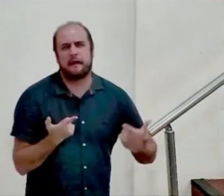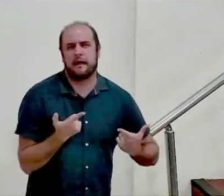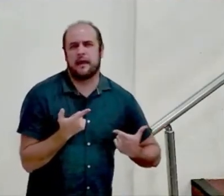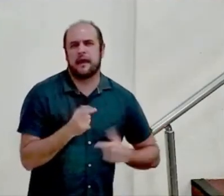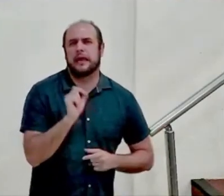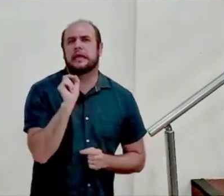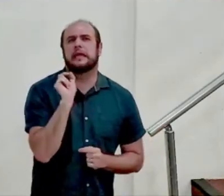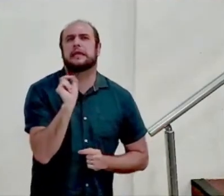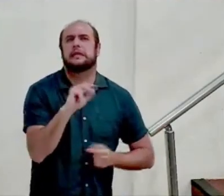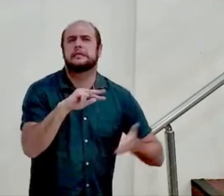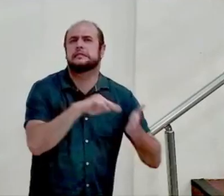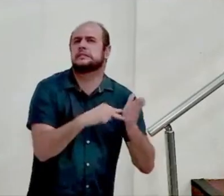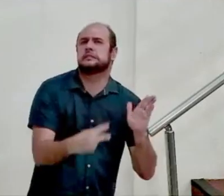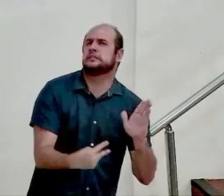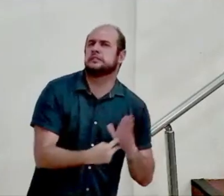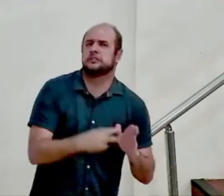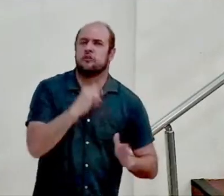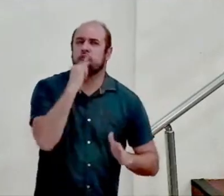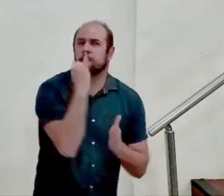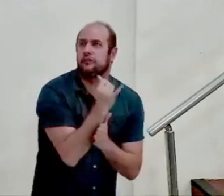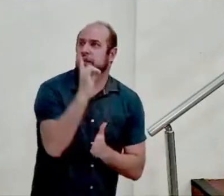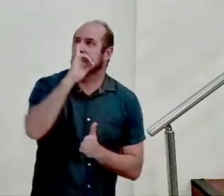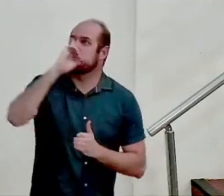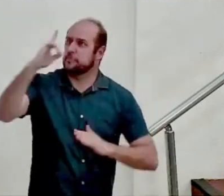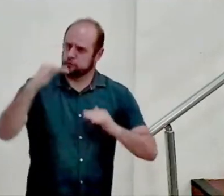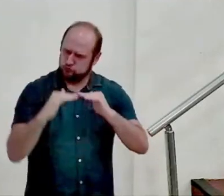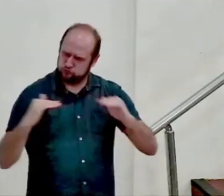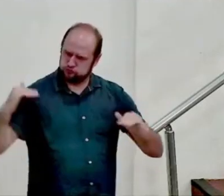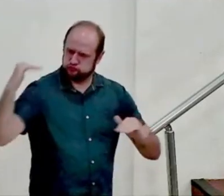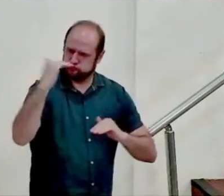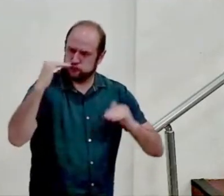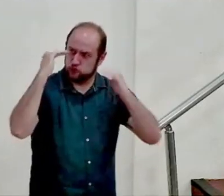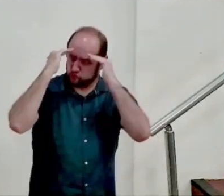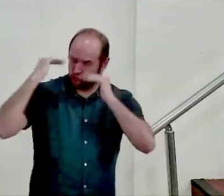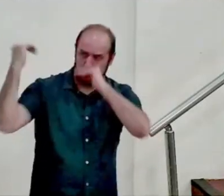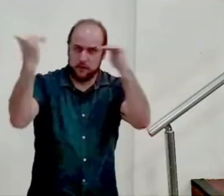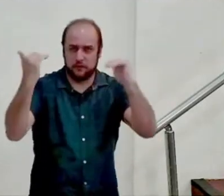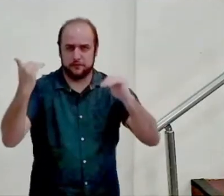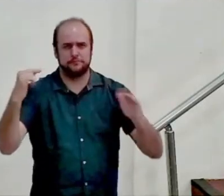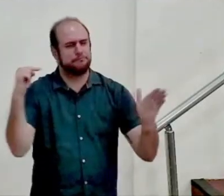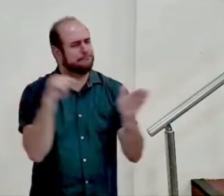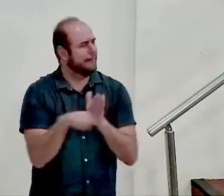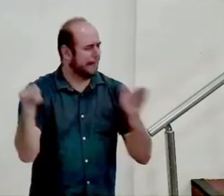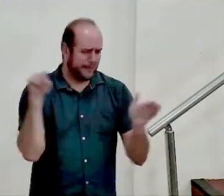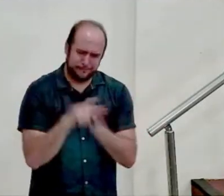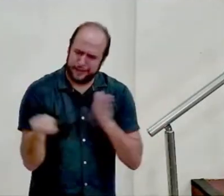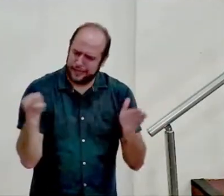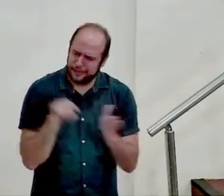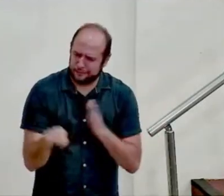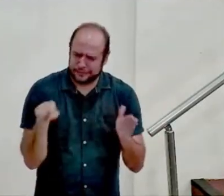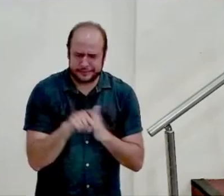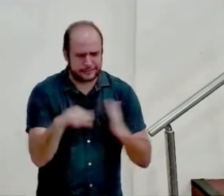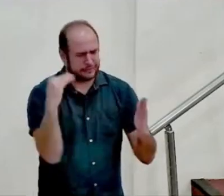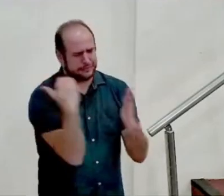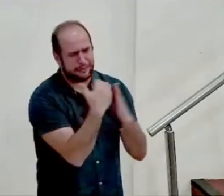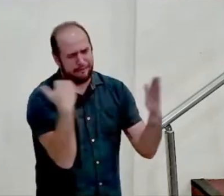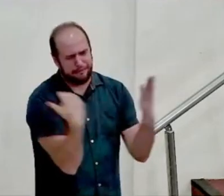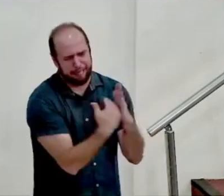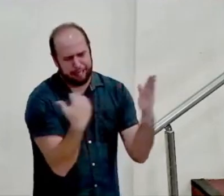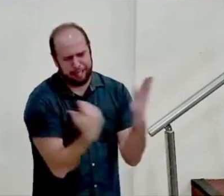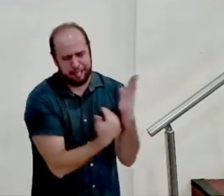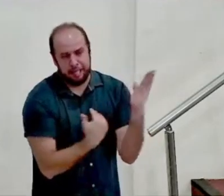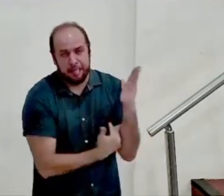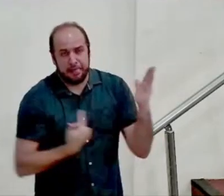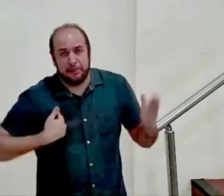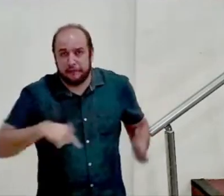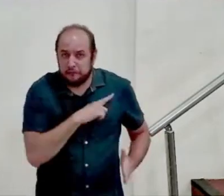Bíblia quer dizer quando diz que Deus é soberano? E tantas perguntas, tantas questões que nós